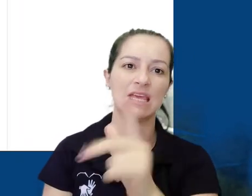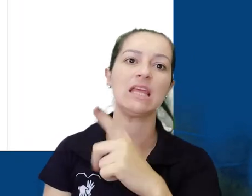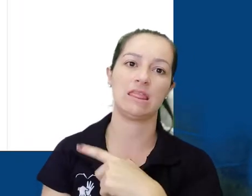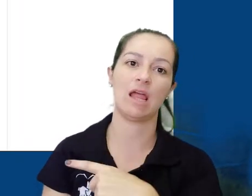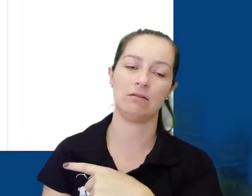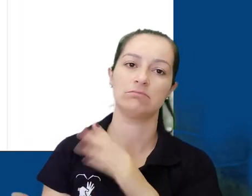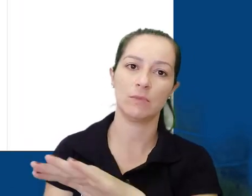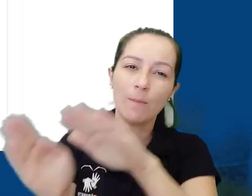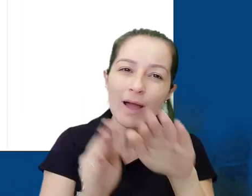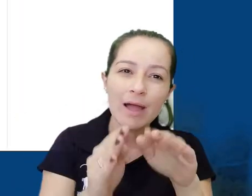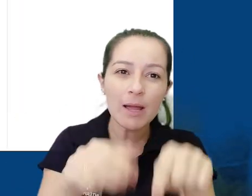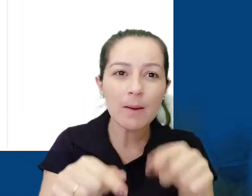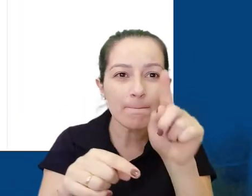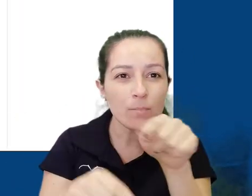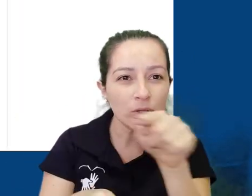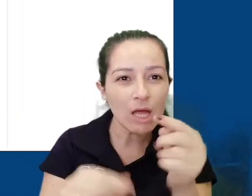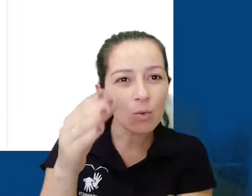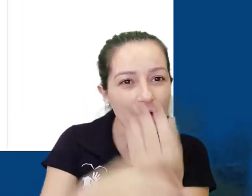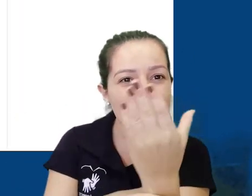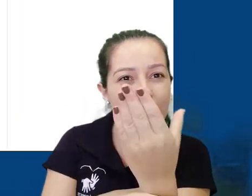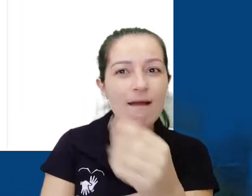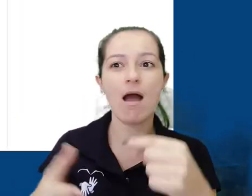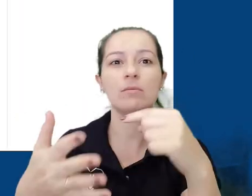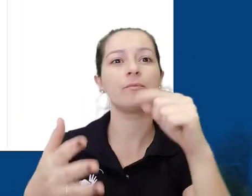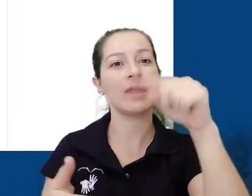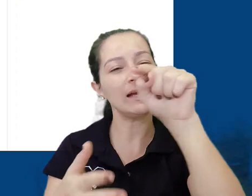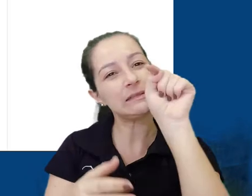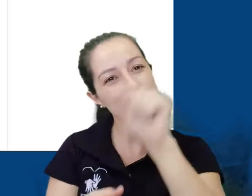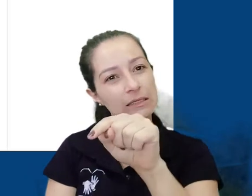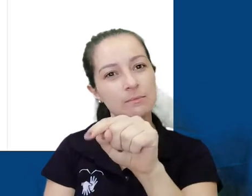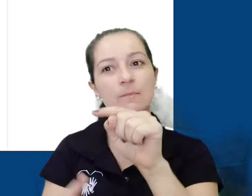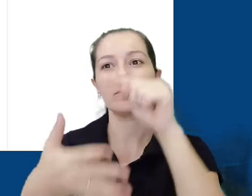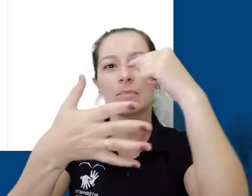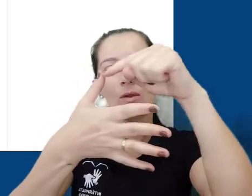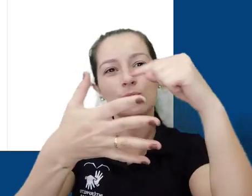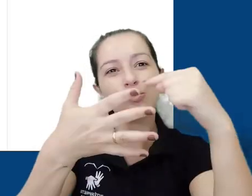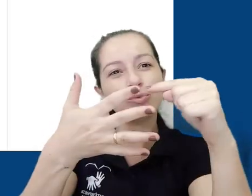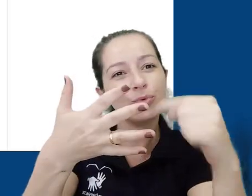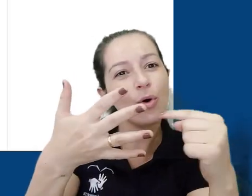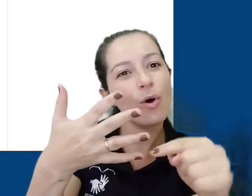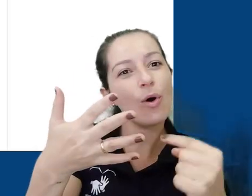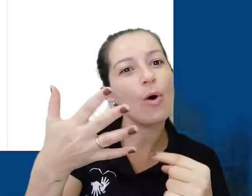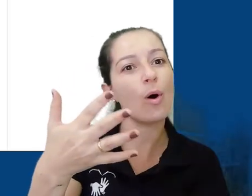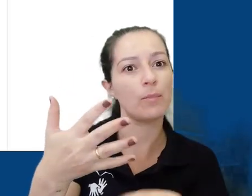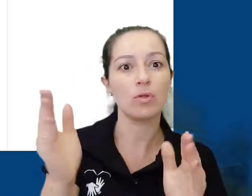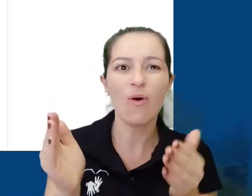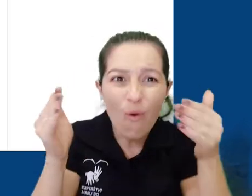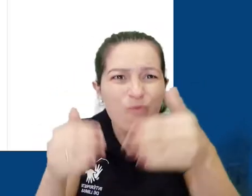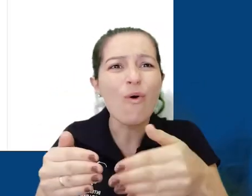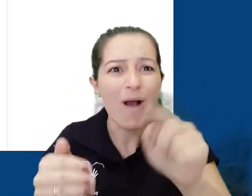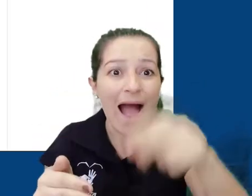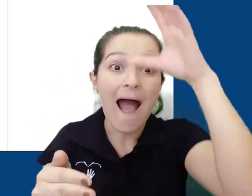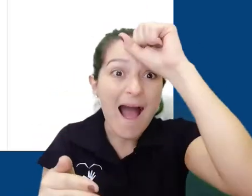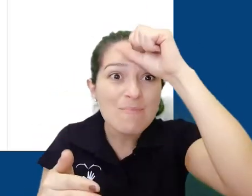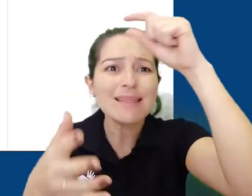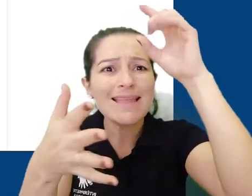Então, podemos clicar no botão Criar, abaixo da caixa de título e da descrição e ao lado do botão Adicionar. Neste vídeo o foco não será em aprender